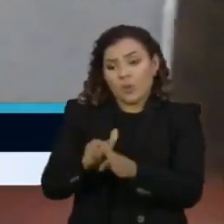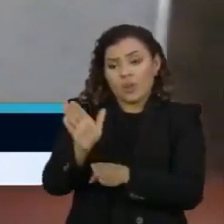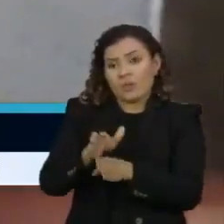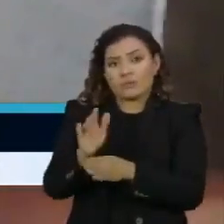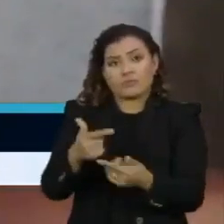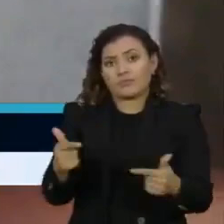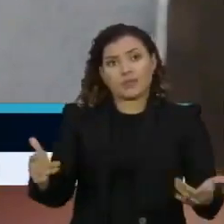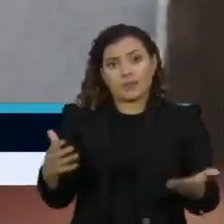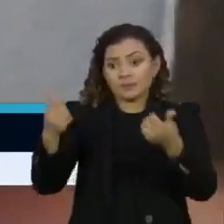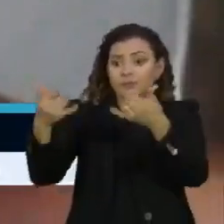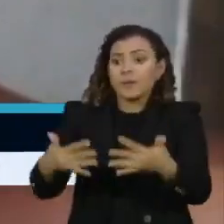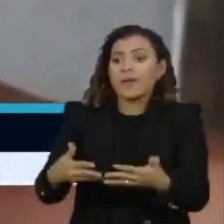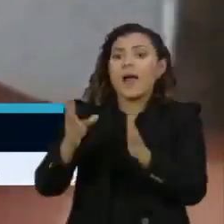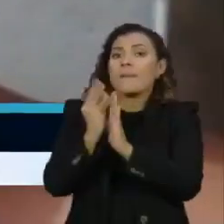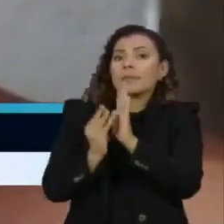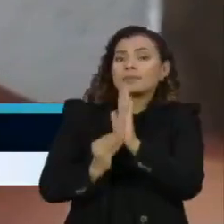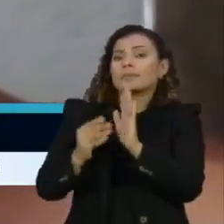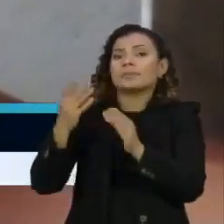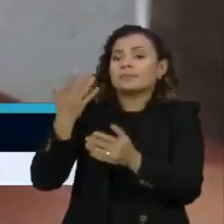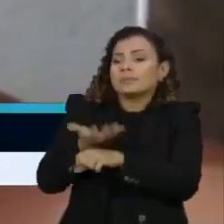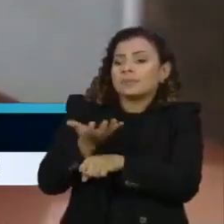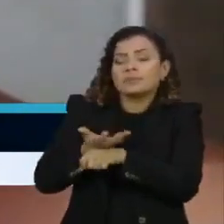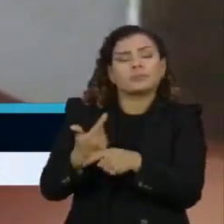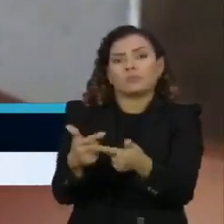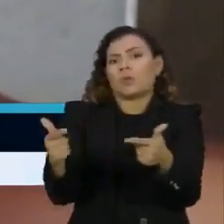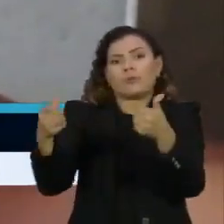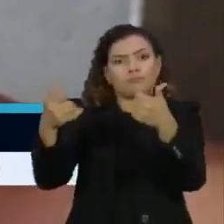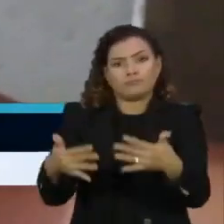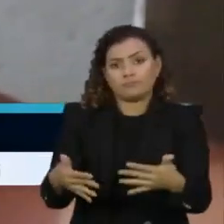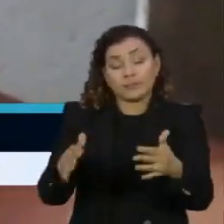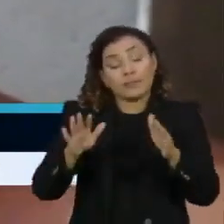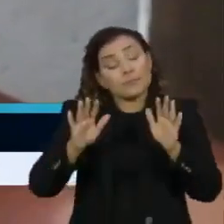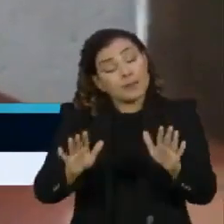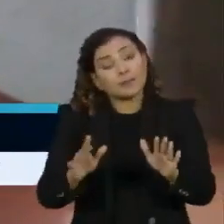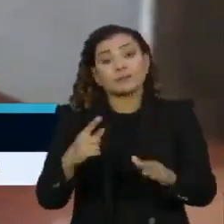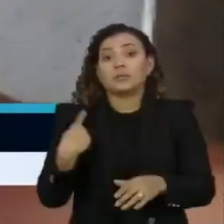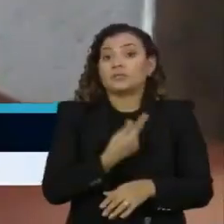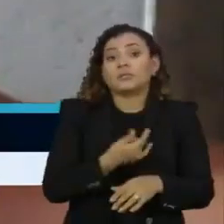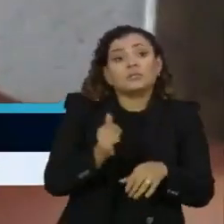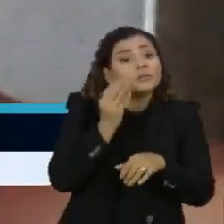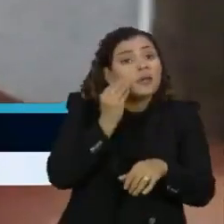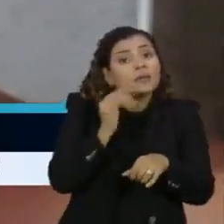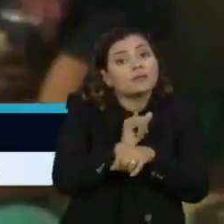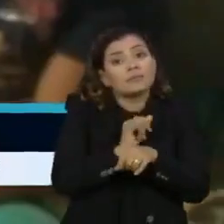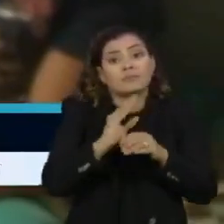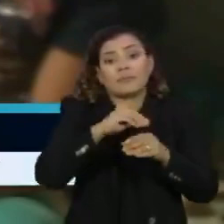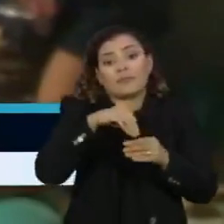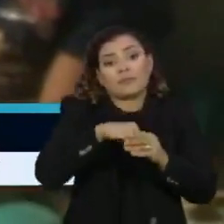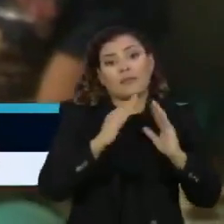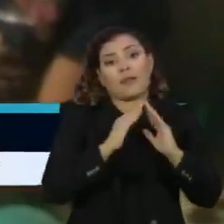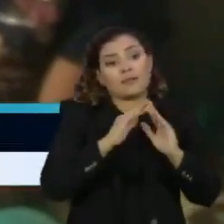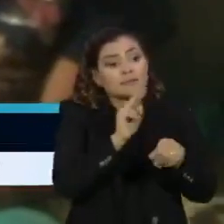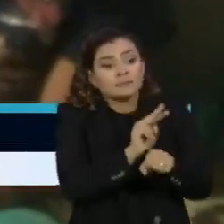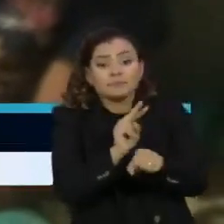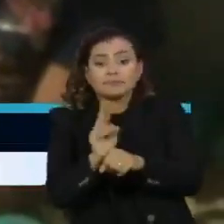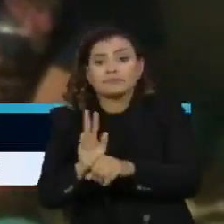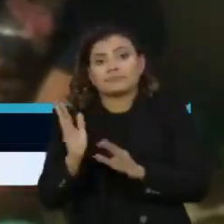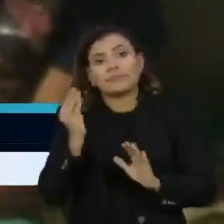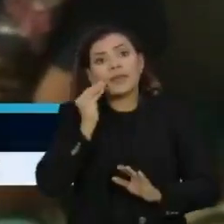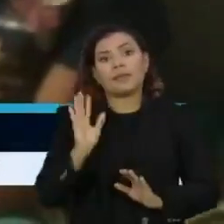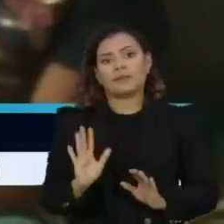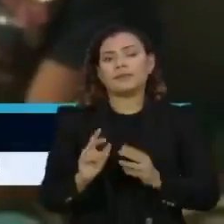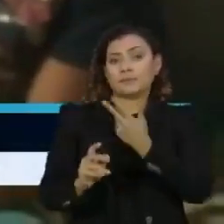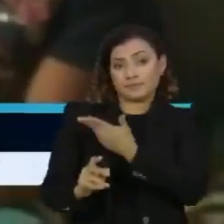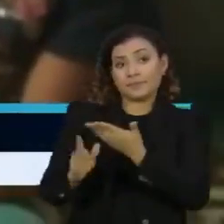possa explicar para eles as matérias e tal. Então a gente faz o que pode dentro de casa. A situação dos filhos de